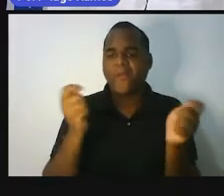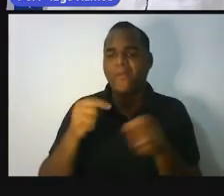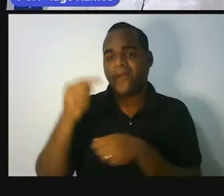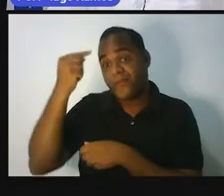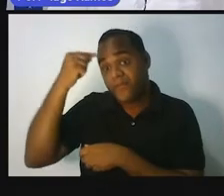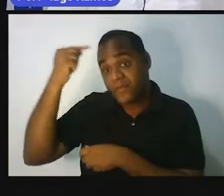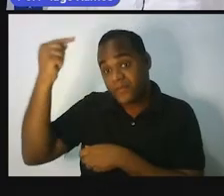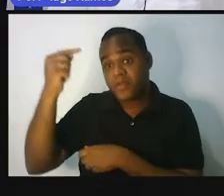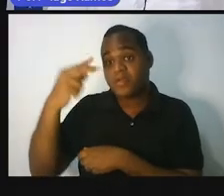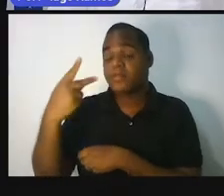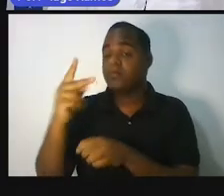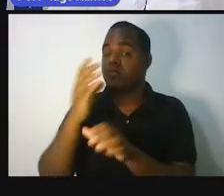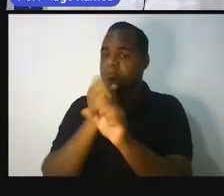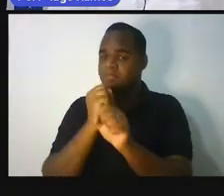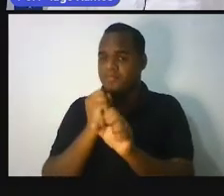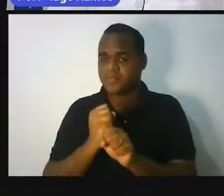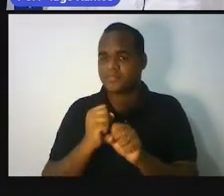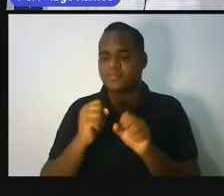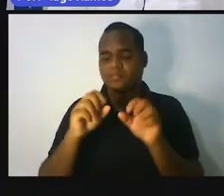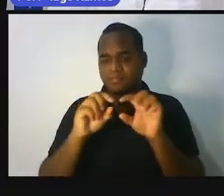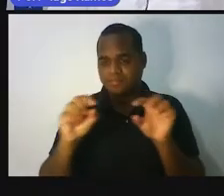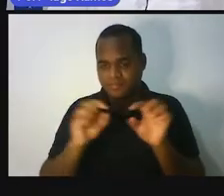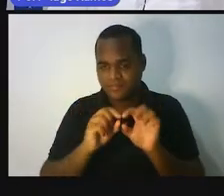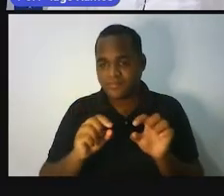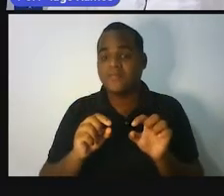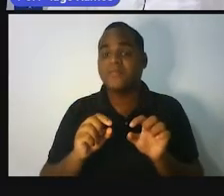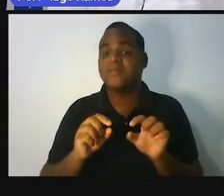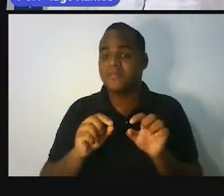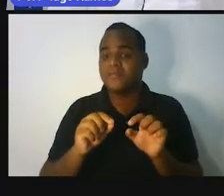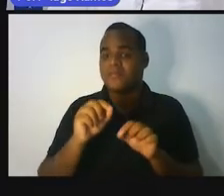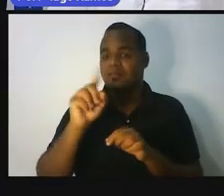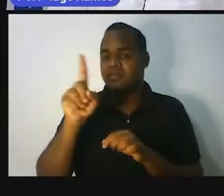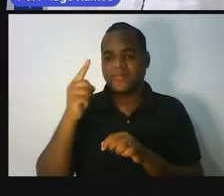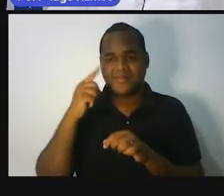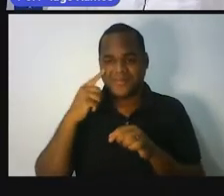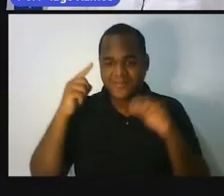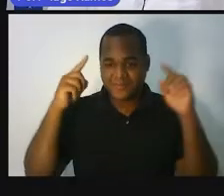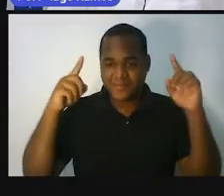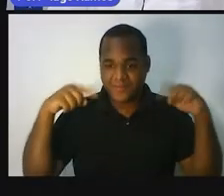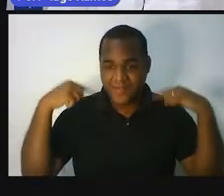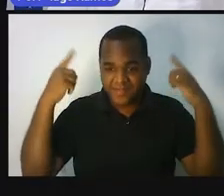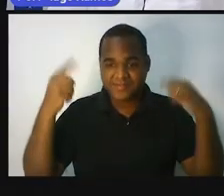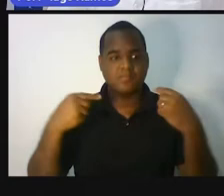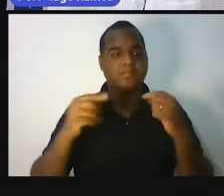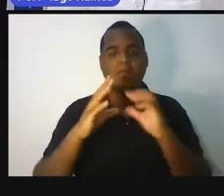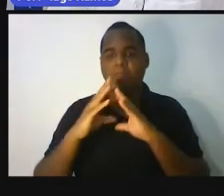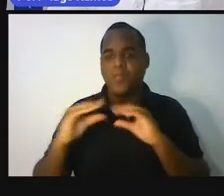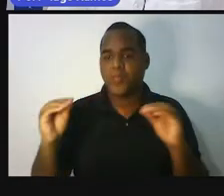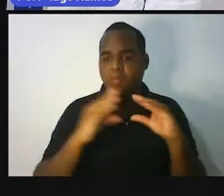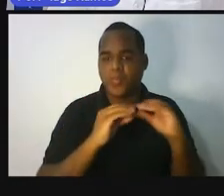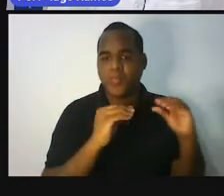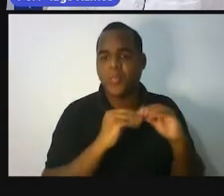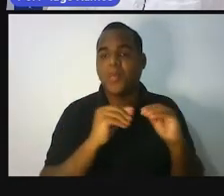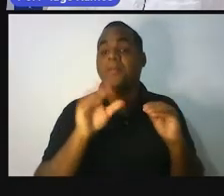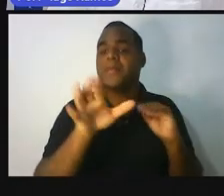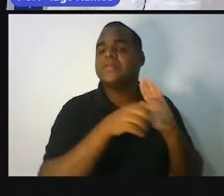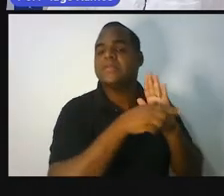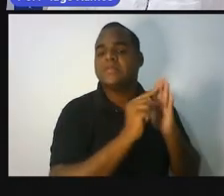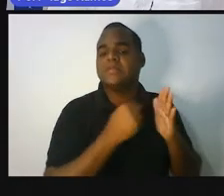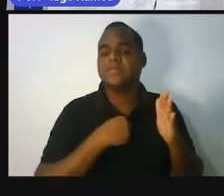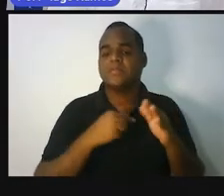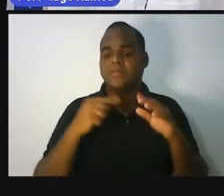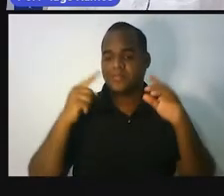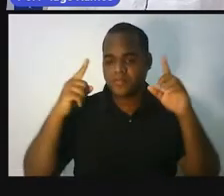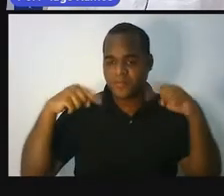quantidade total de ovelhinhas. E para saber se alguma ovelhinha se perdeu no caminho, ele representava cada ovelhinha